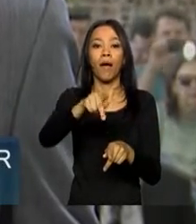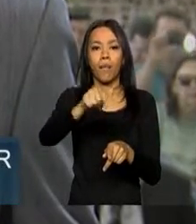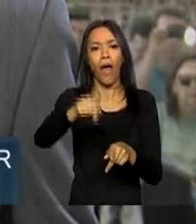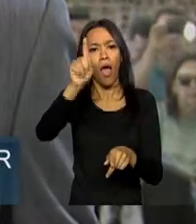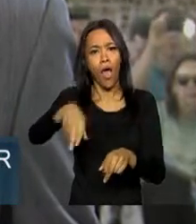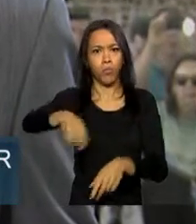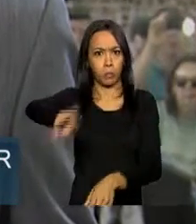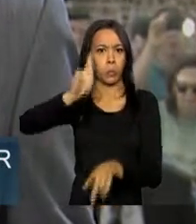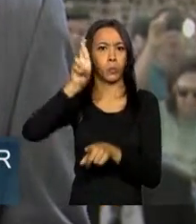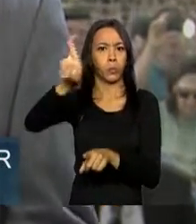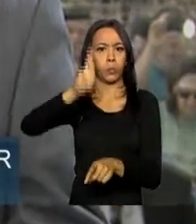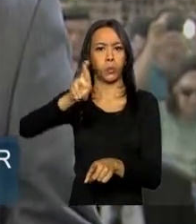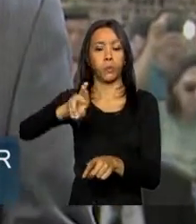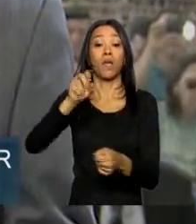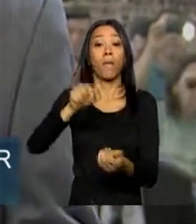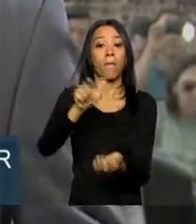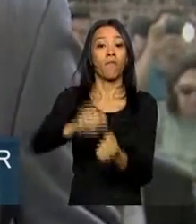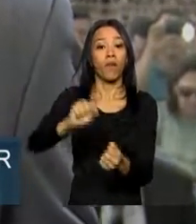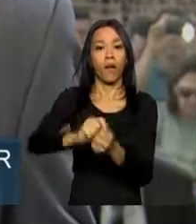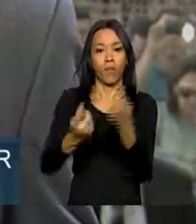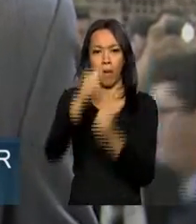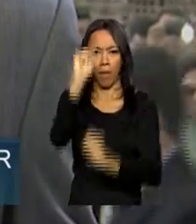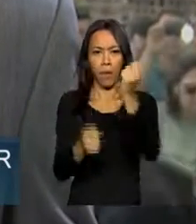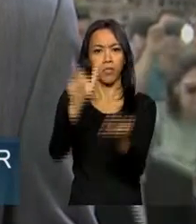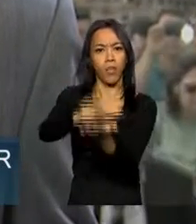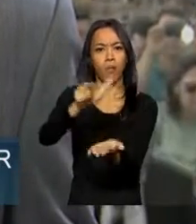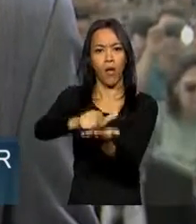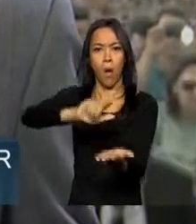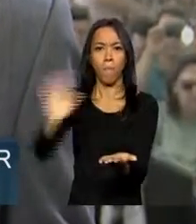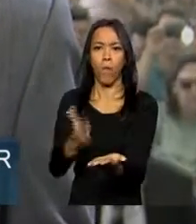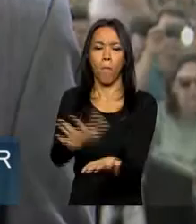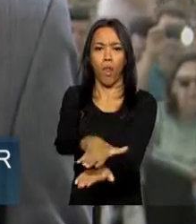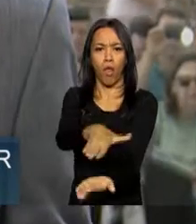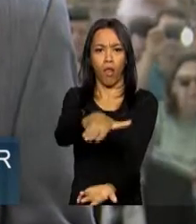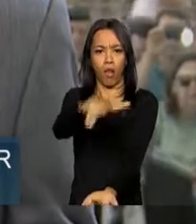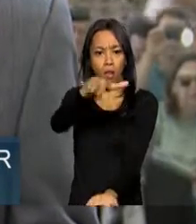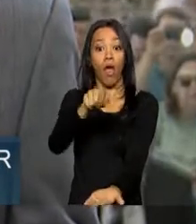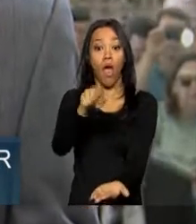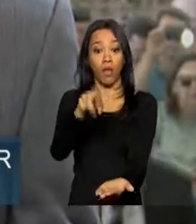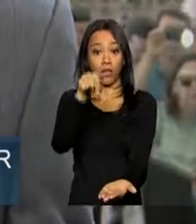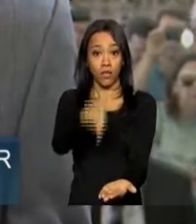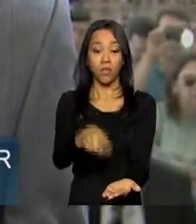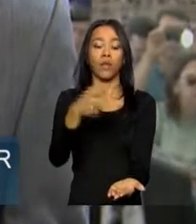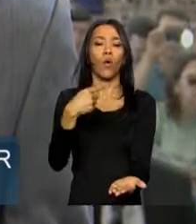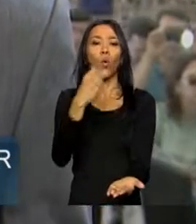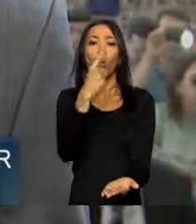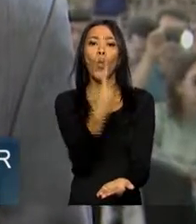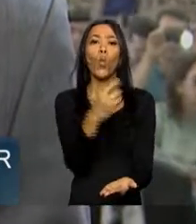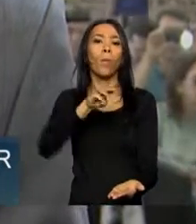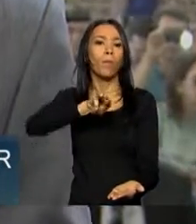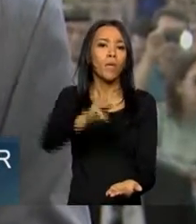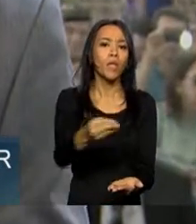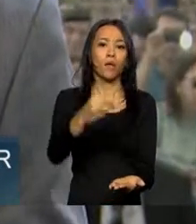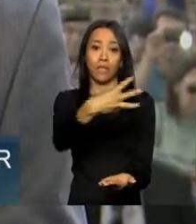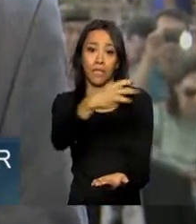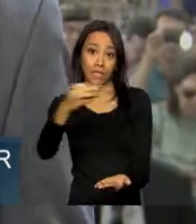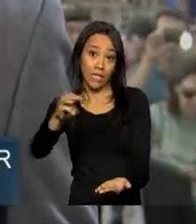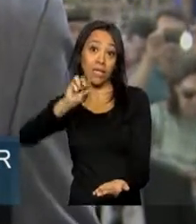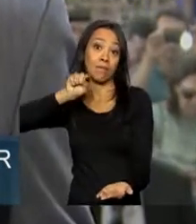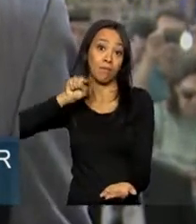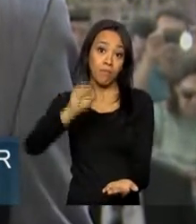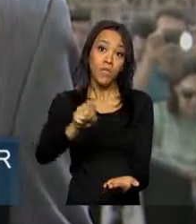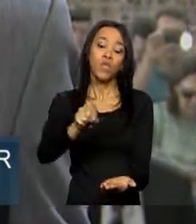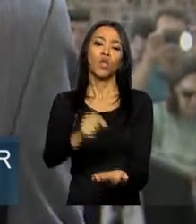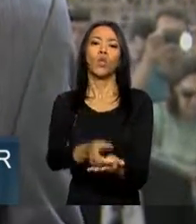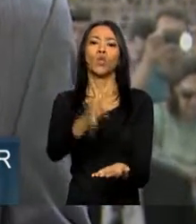produção de celulose. Só aqui nesta fábrica onde nós estamos agora, a empresa produz 1 milhão e 300 mil toneladas